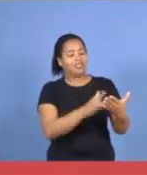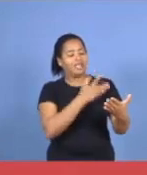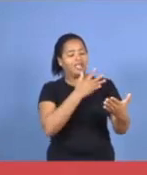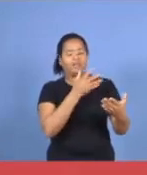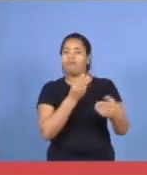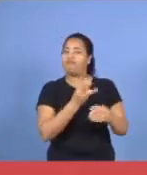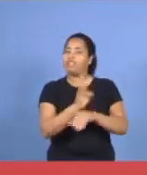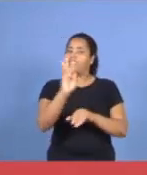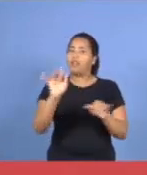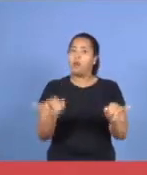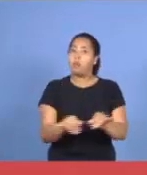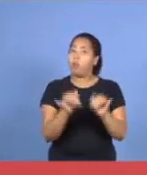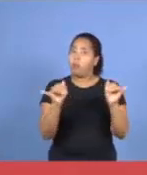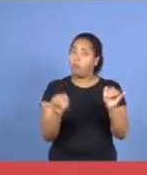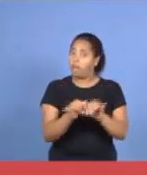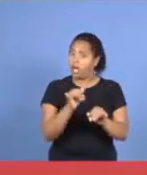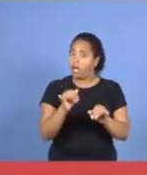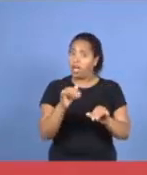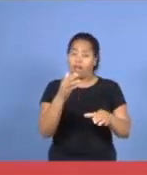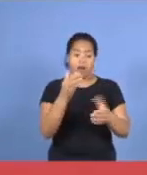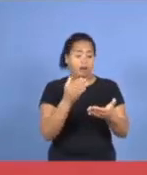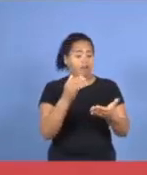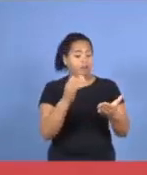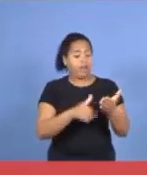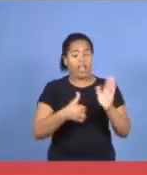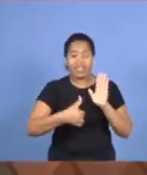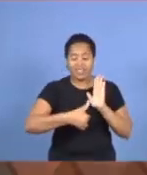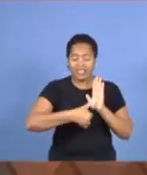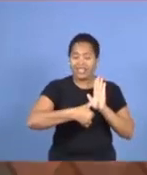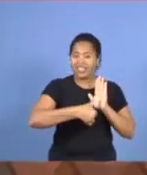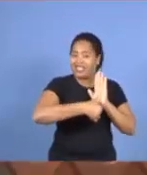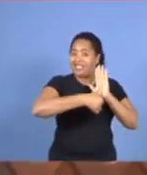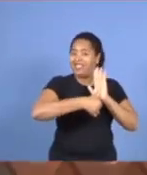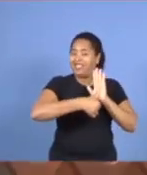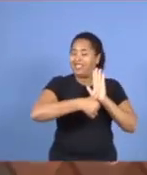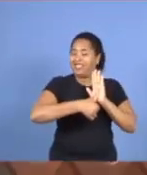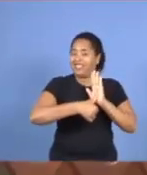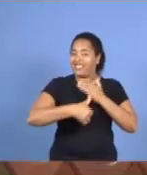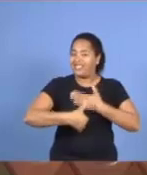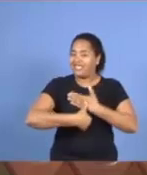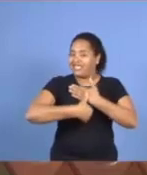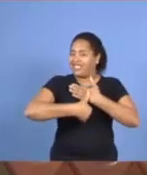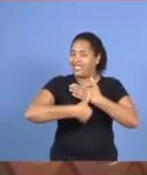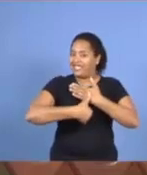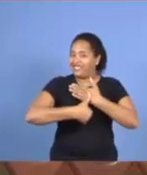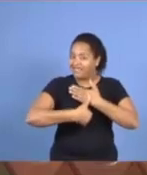lá, manda uma doideira para cá, compartilhar, curtir, compartilhar, Instagram, dá um like,